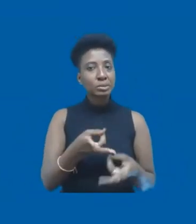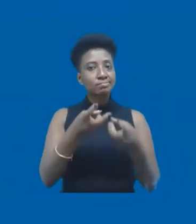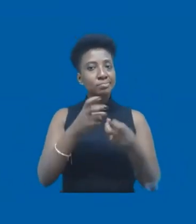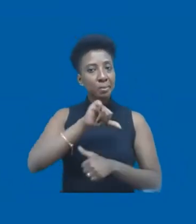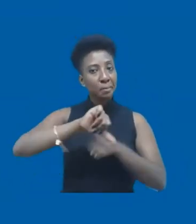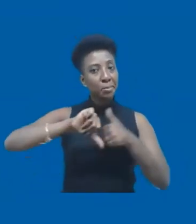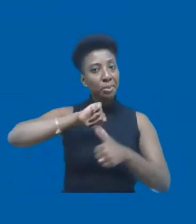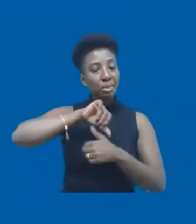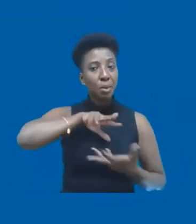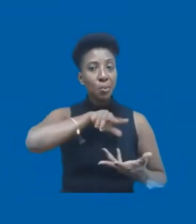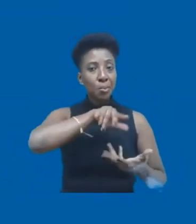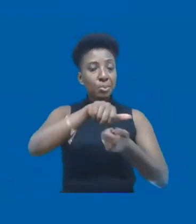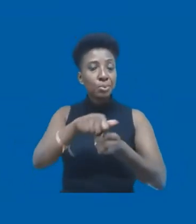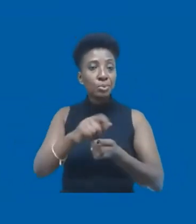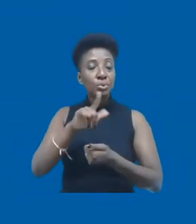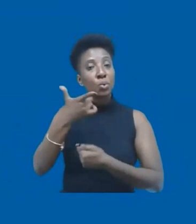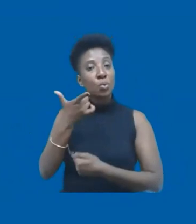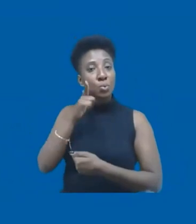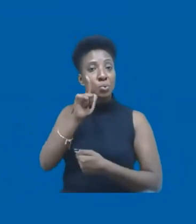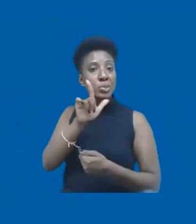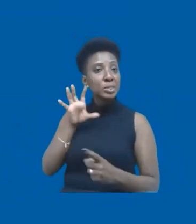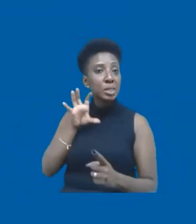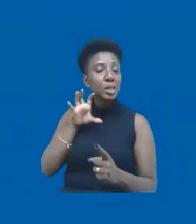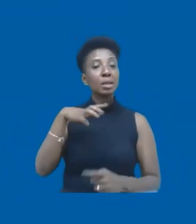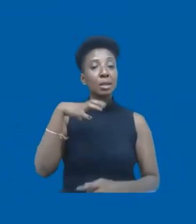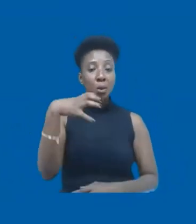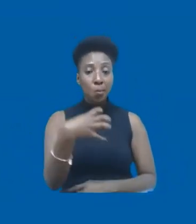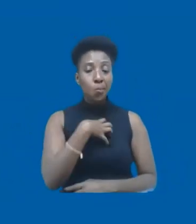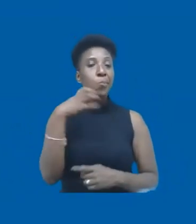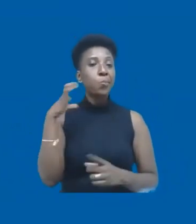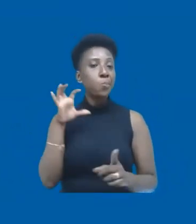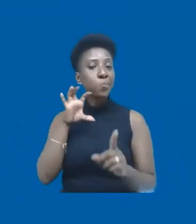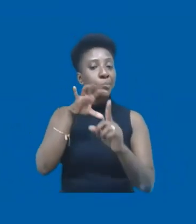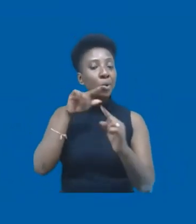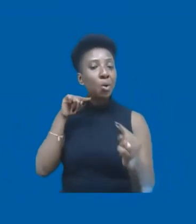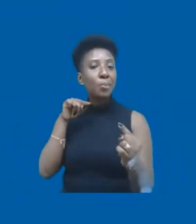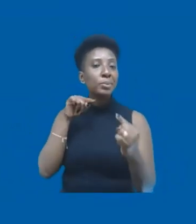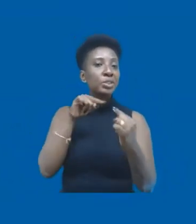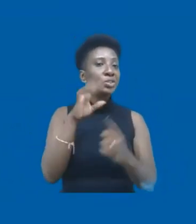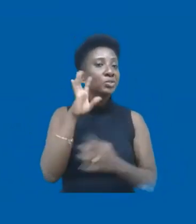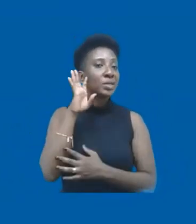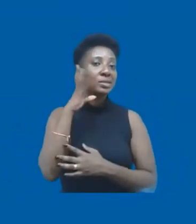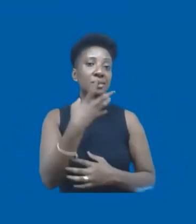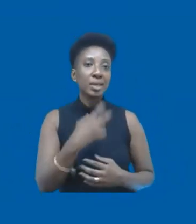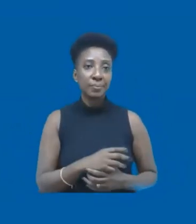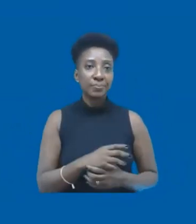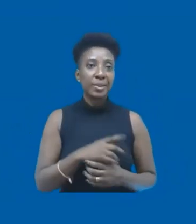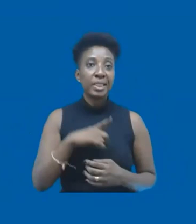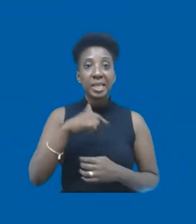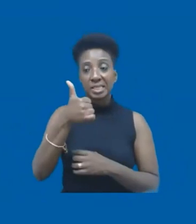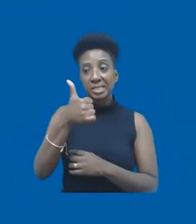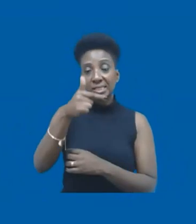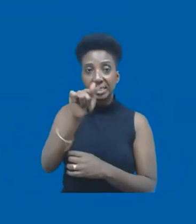planeta é se a gente conseguir atingir os objetivos de desenvolvimento sustentável. Não sei se todos vocês conhecem. São 17